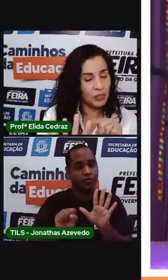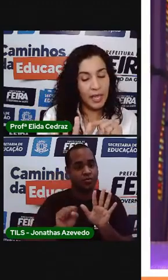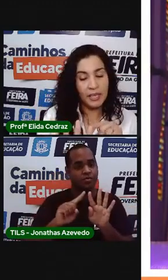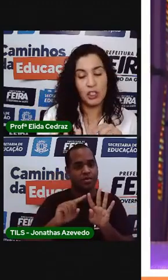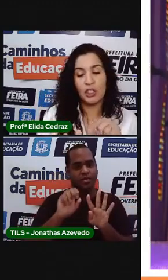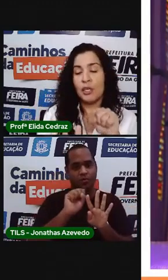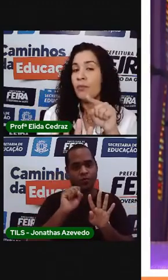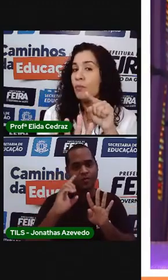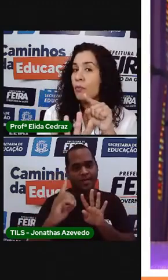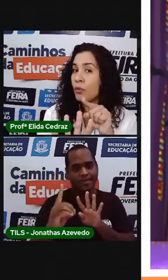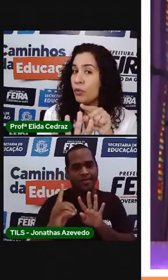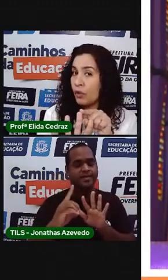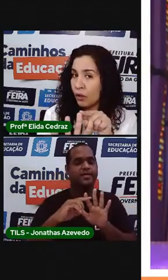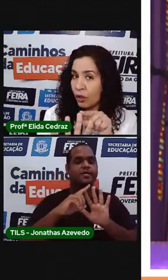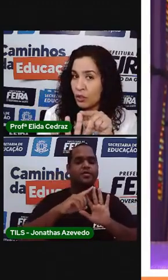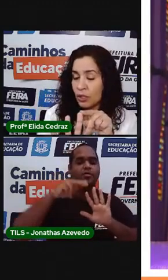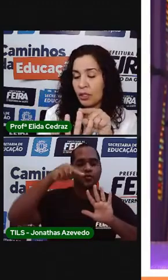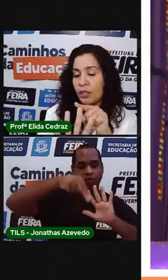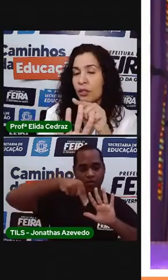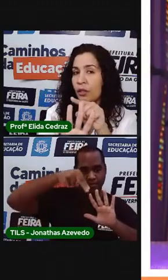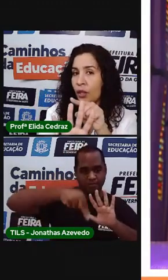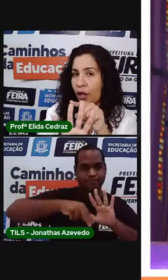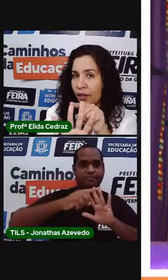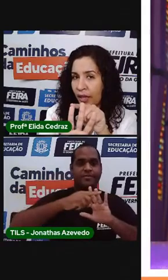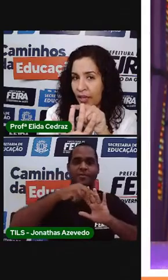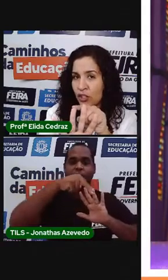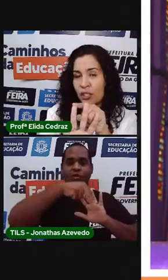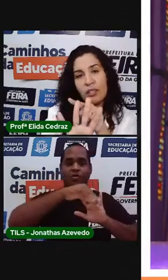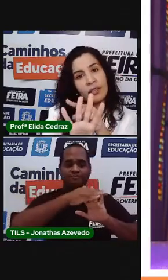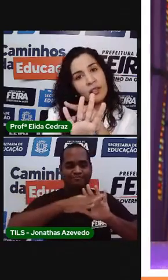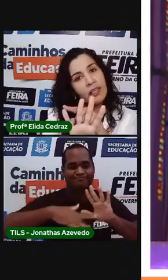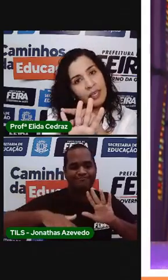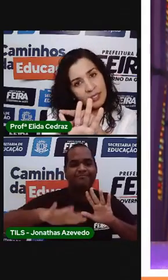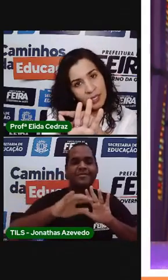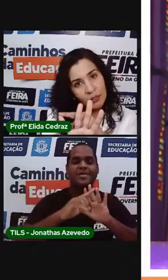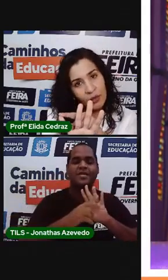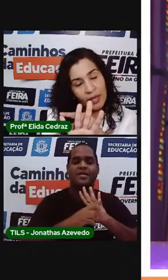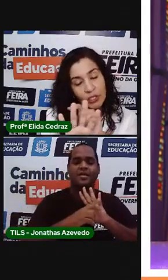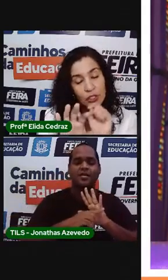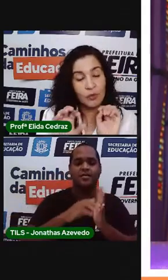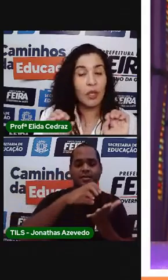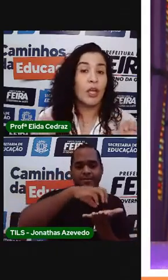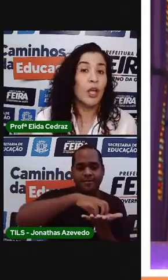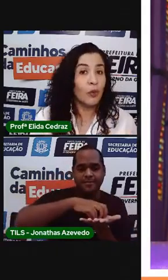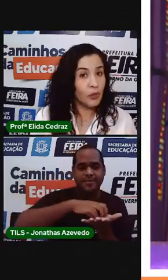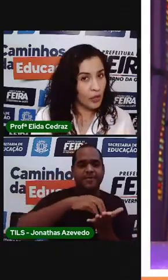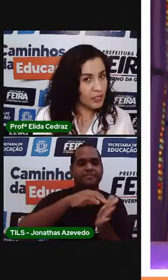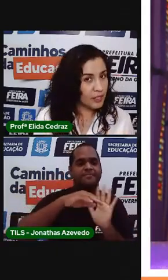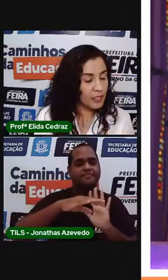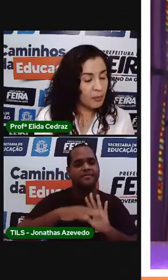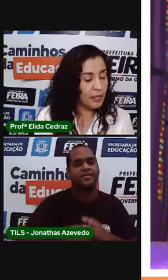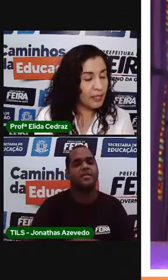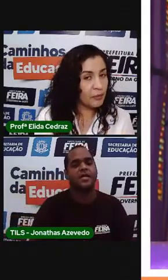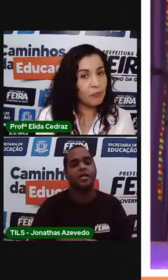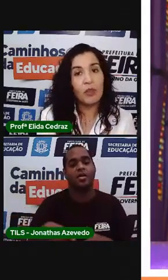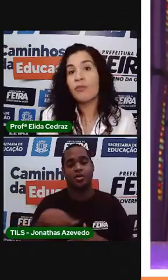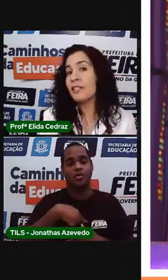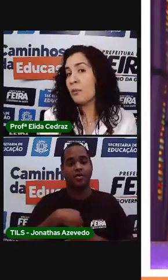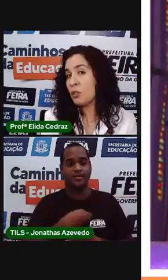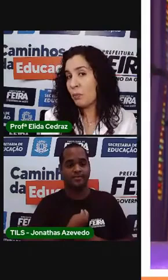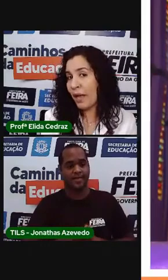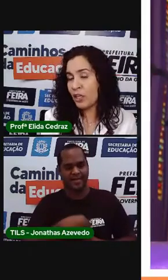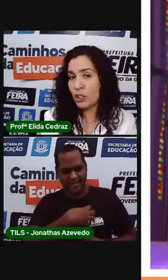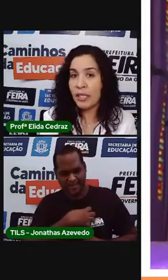Sudeste, Norte, Nordeste e a Centro-Oeste. Nós, aqui na Bahia,